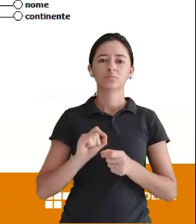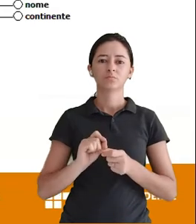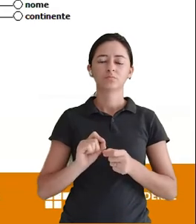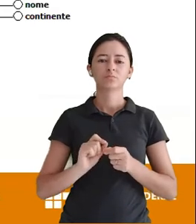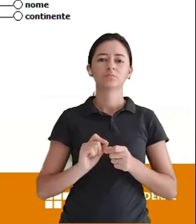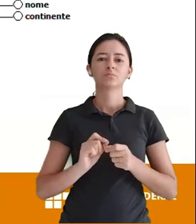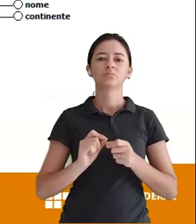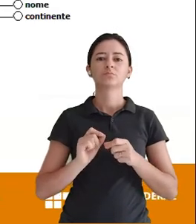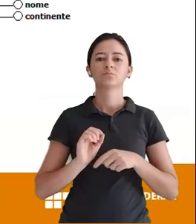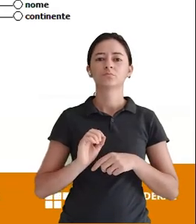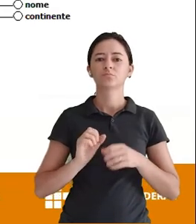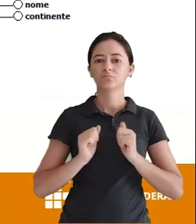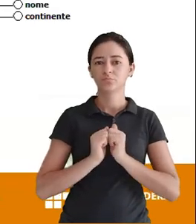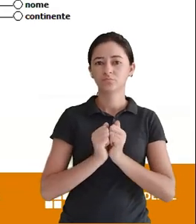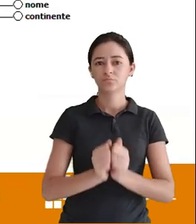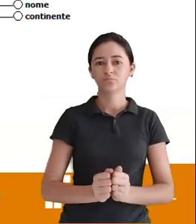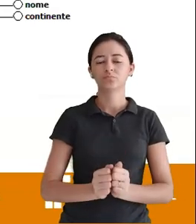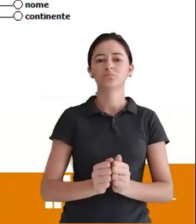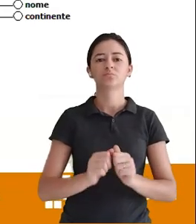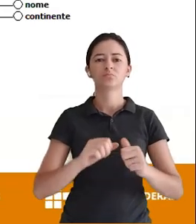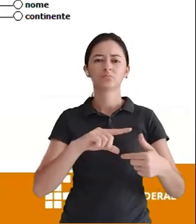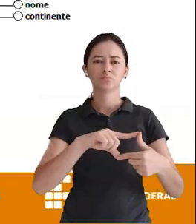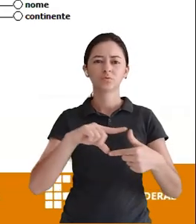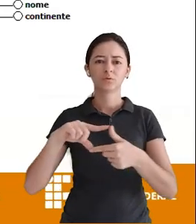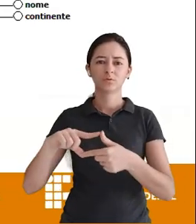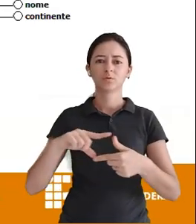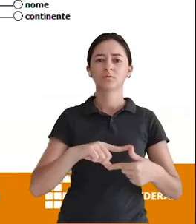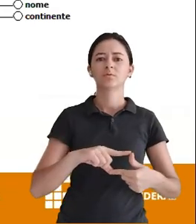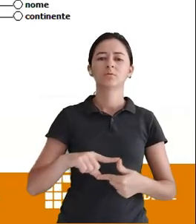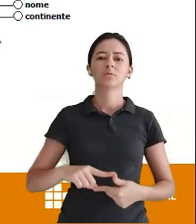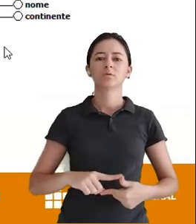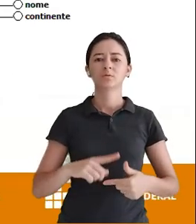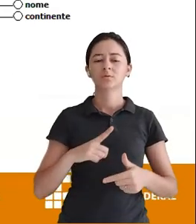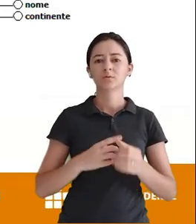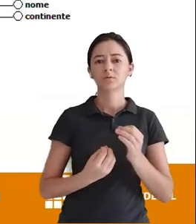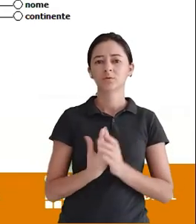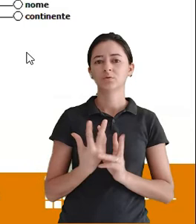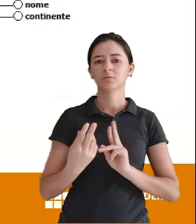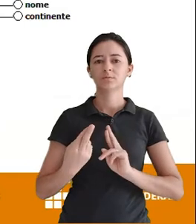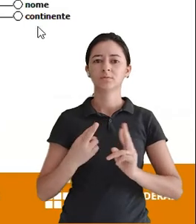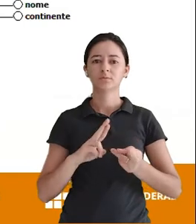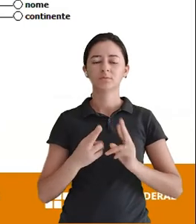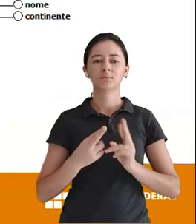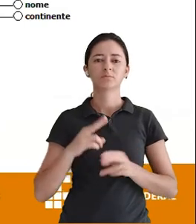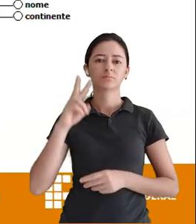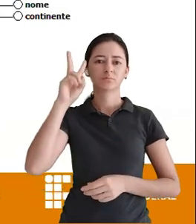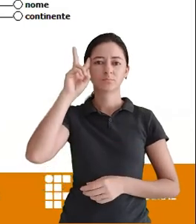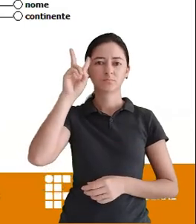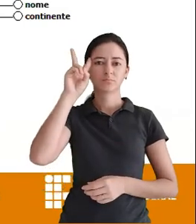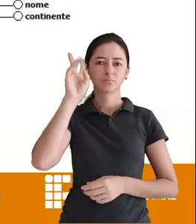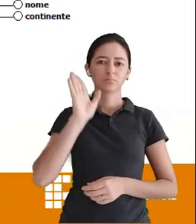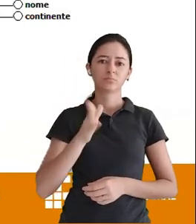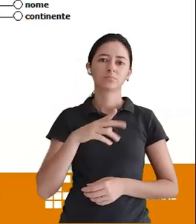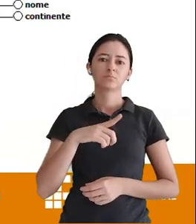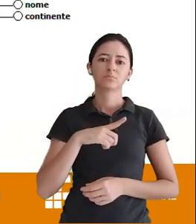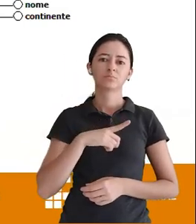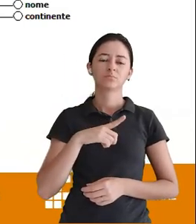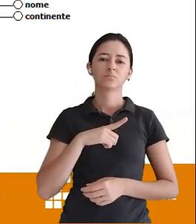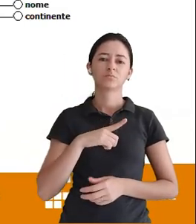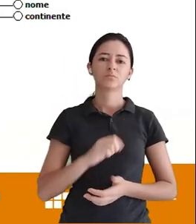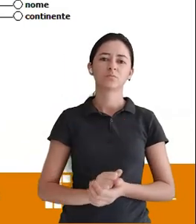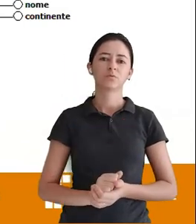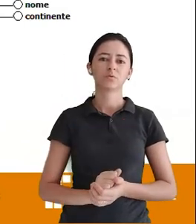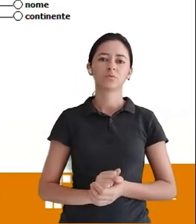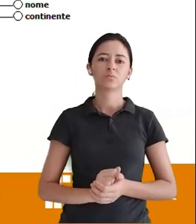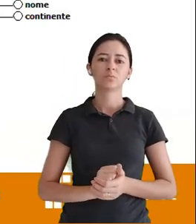fiz isso aqui Junto com vocês A gente corrigiu A criou Essa tabelinha aqui E a gente criou Esses relacionamentos Lembra? Muito bem Vocês já